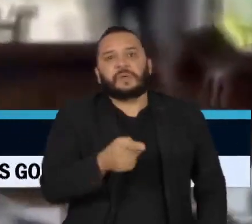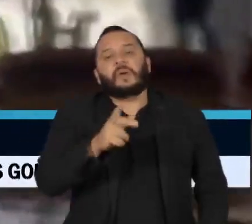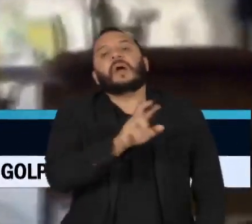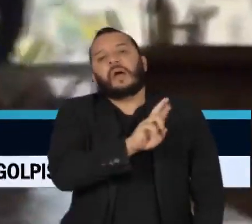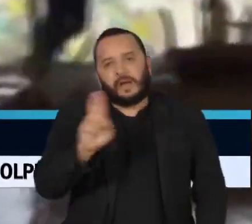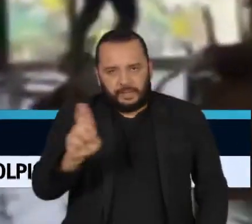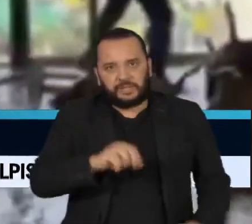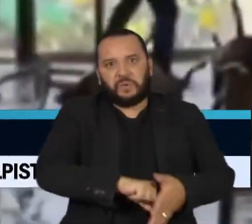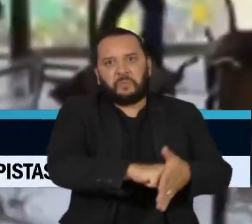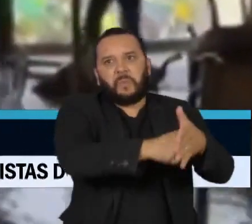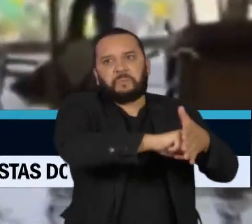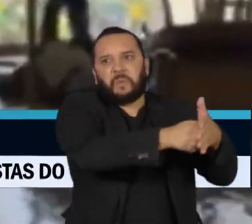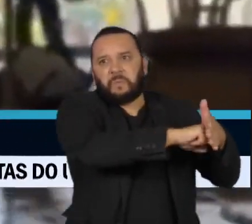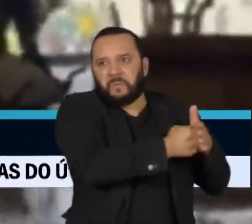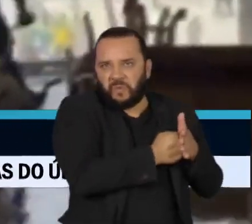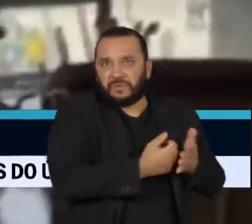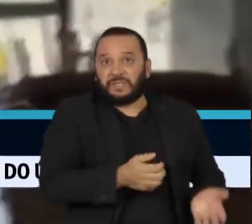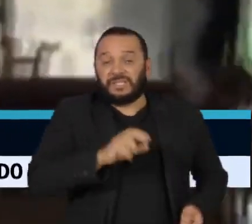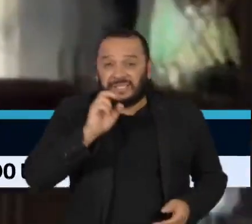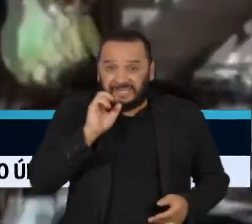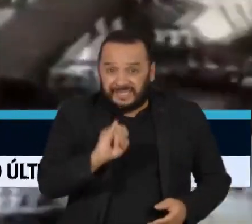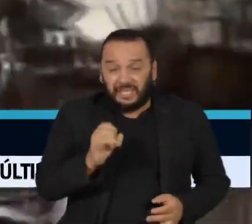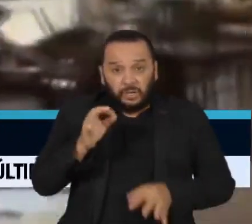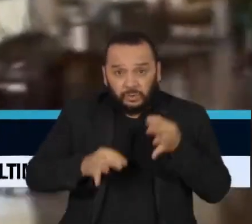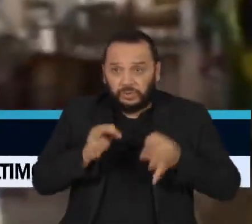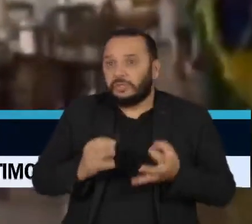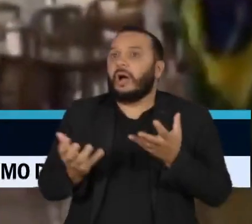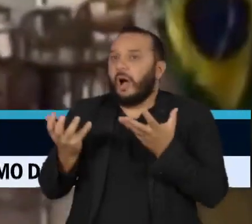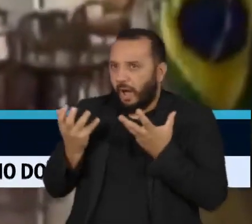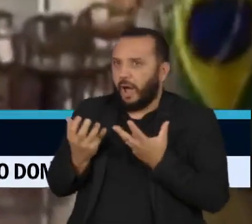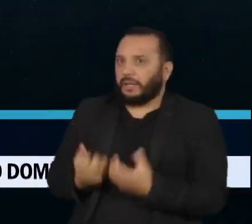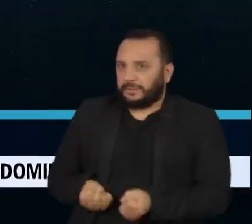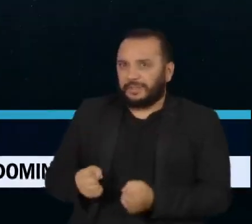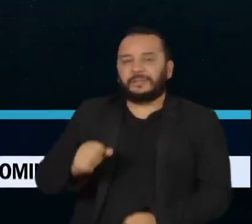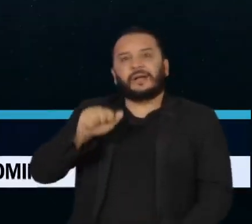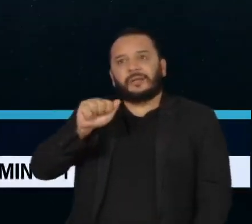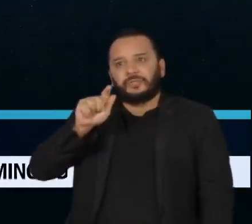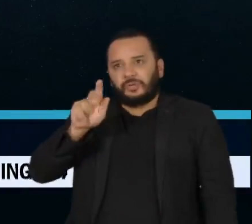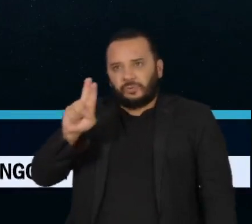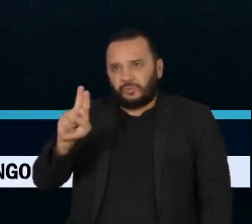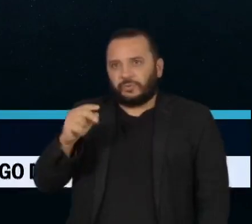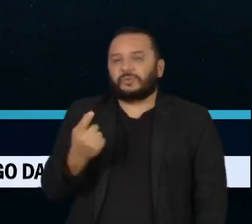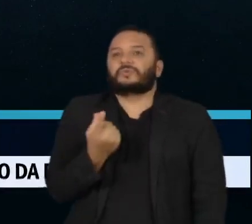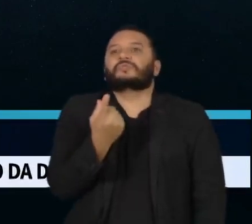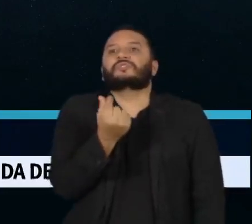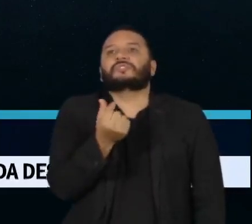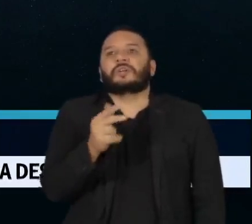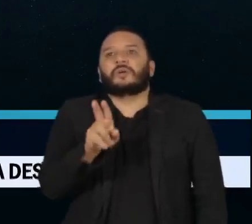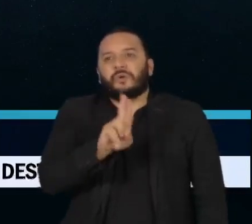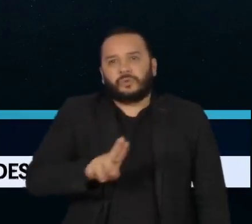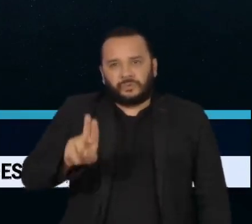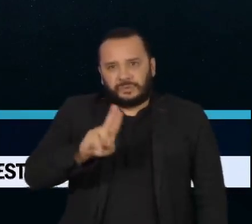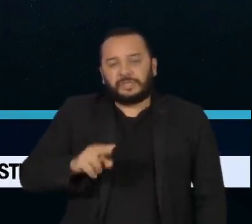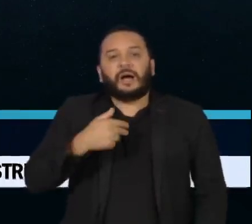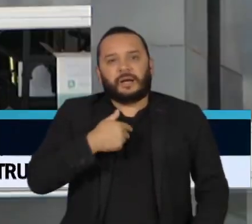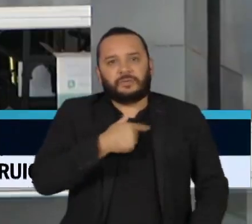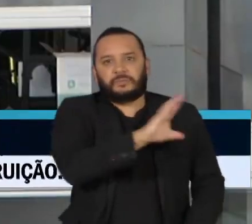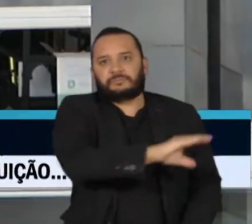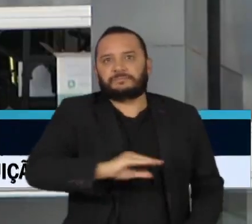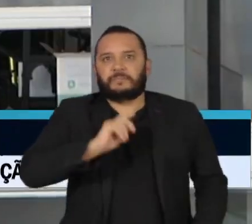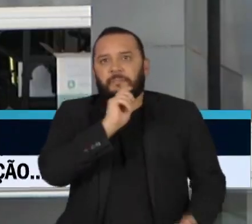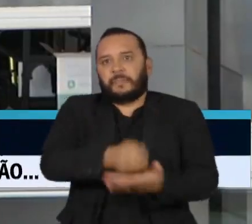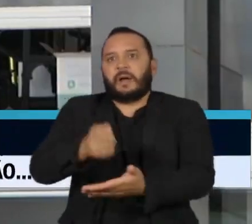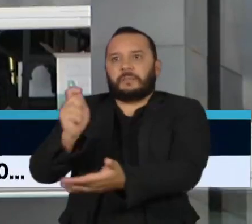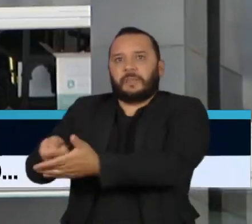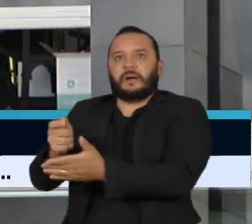investigados. Caso a Justiça aceite a argumentação da AGU, o dinheiro será utilizado para cobrir os custos da